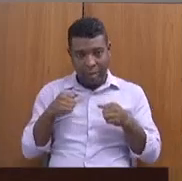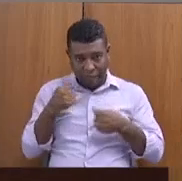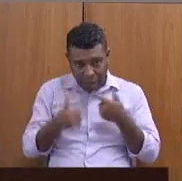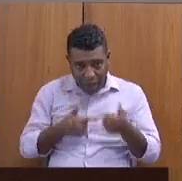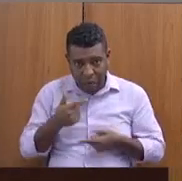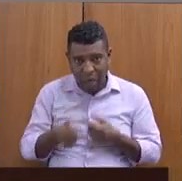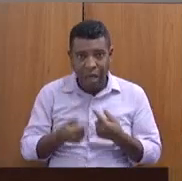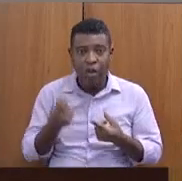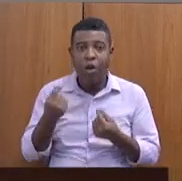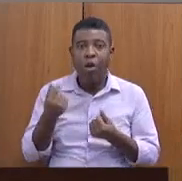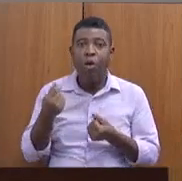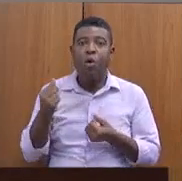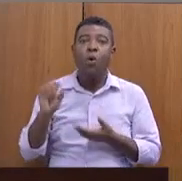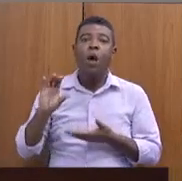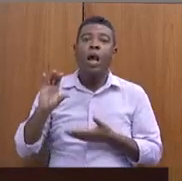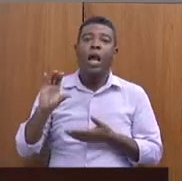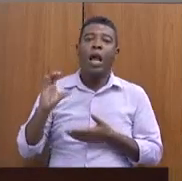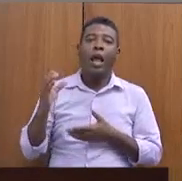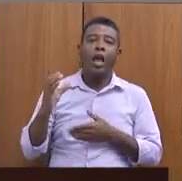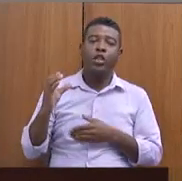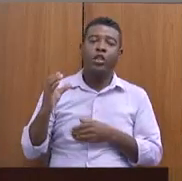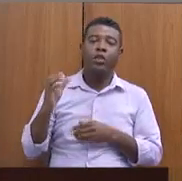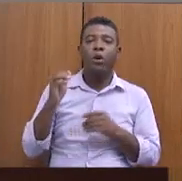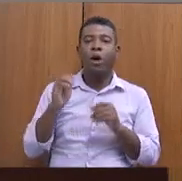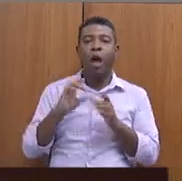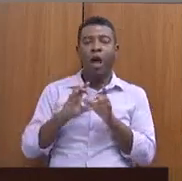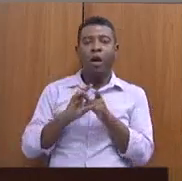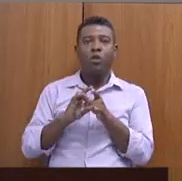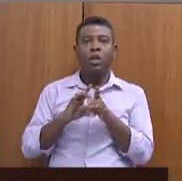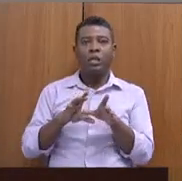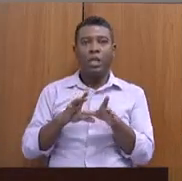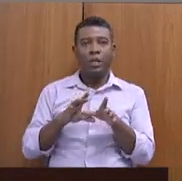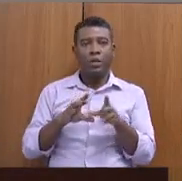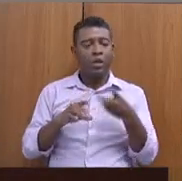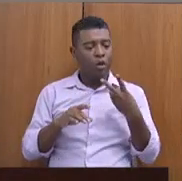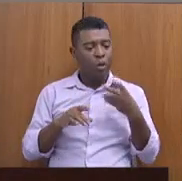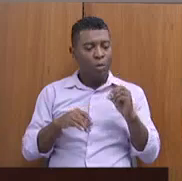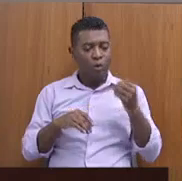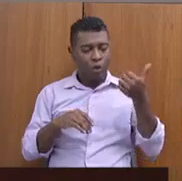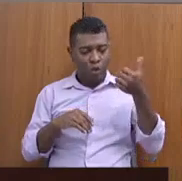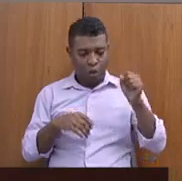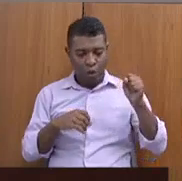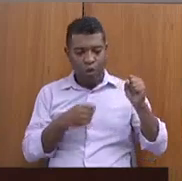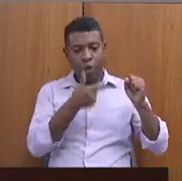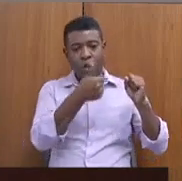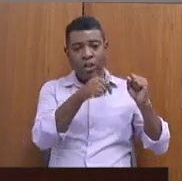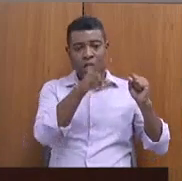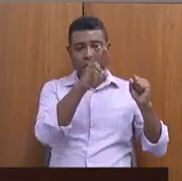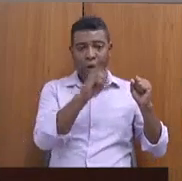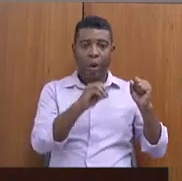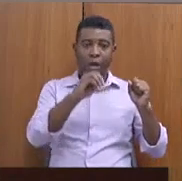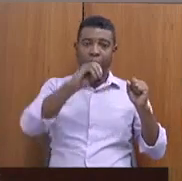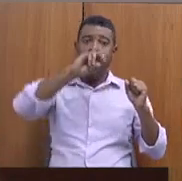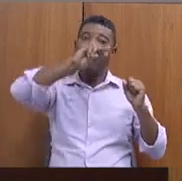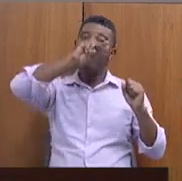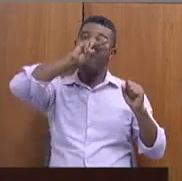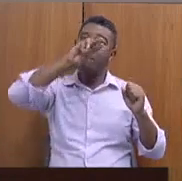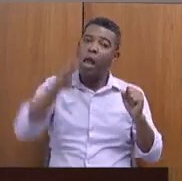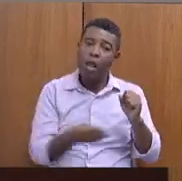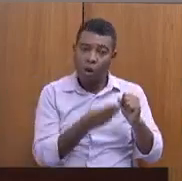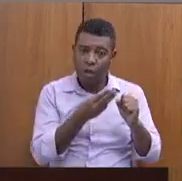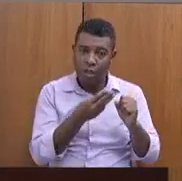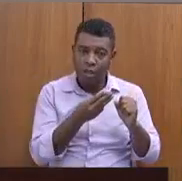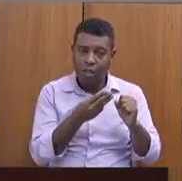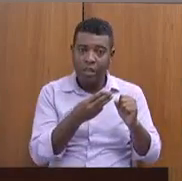passamos, em 2019, de quase 250 mil milhões para 2023 para